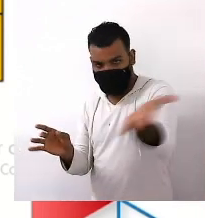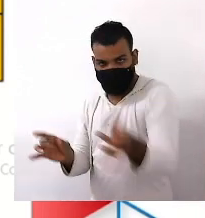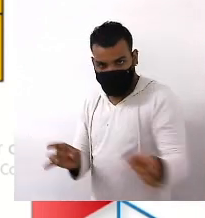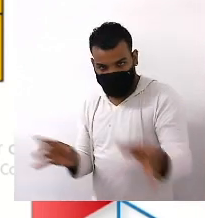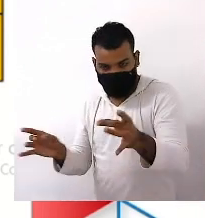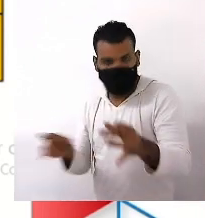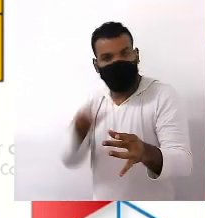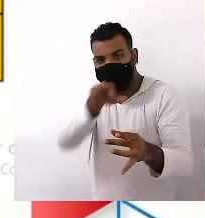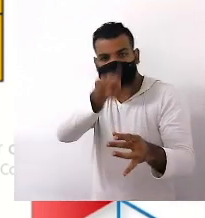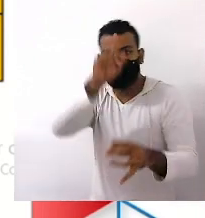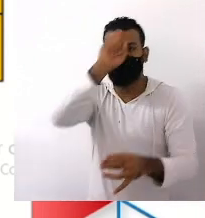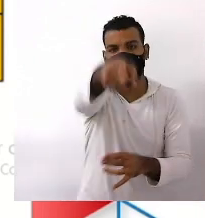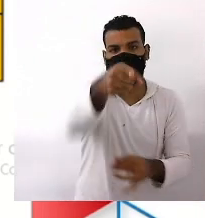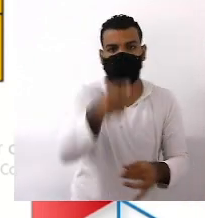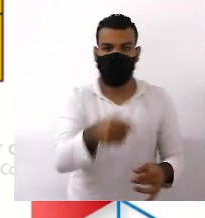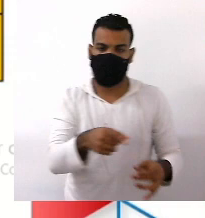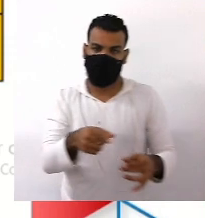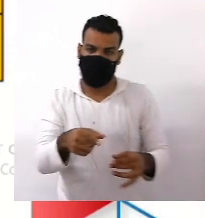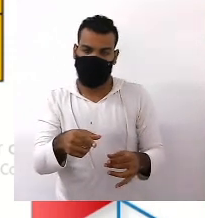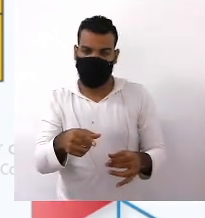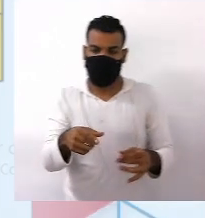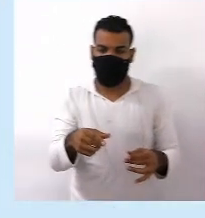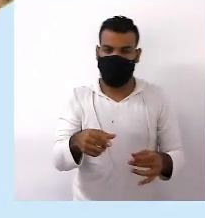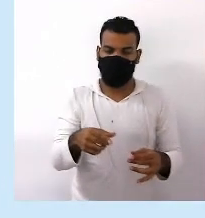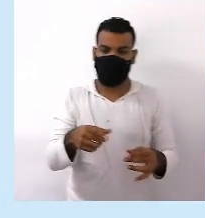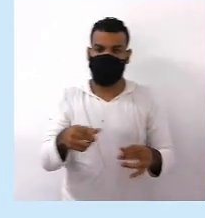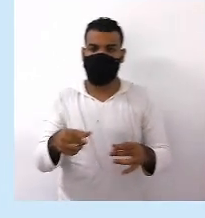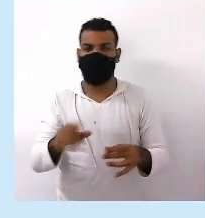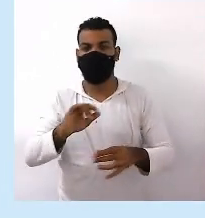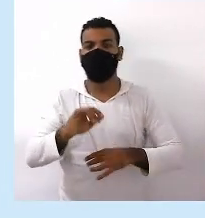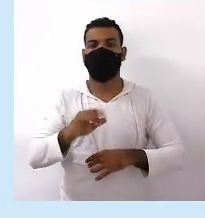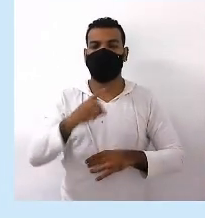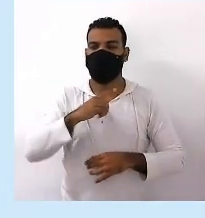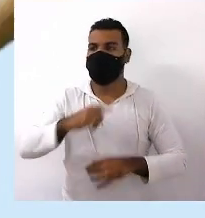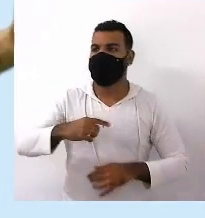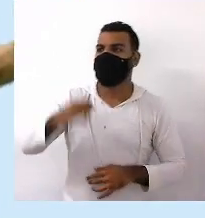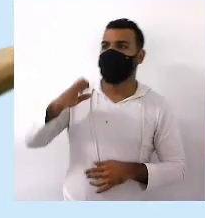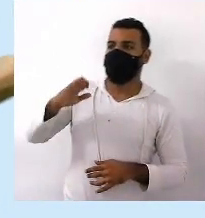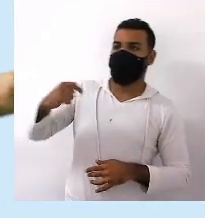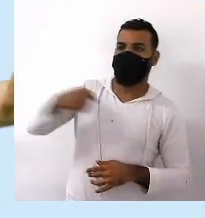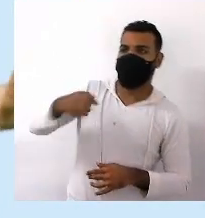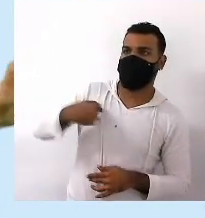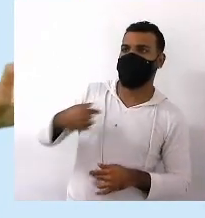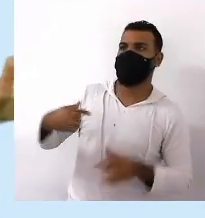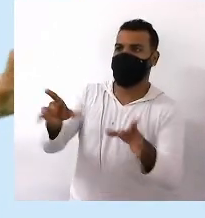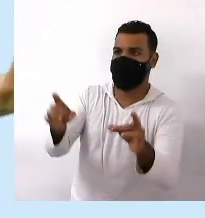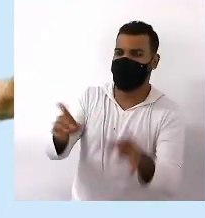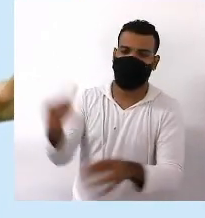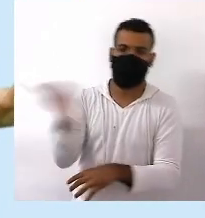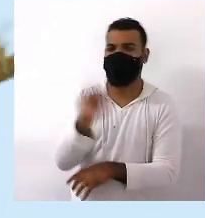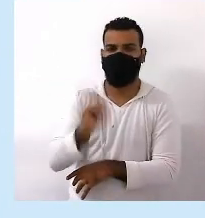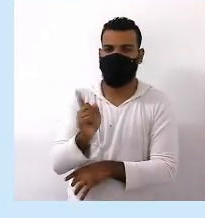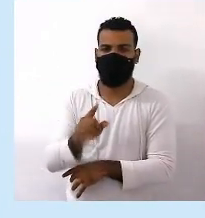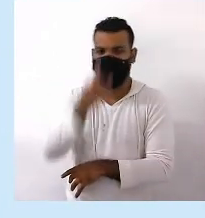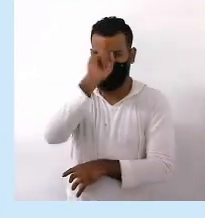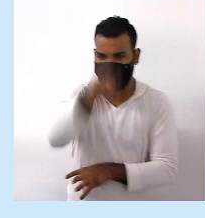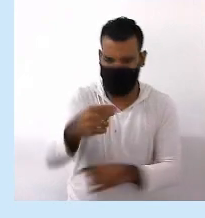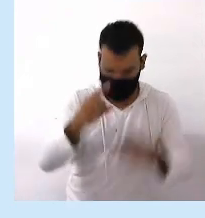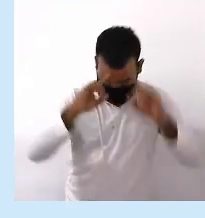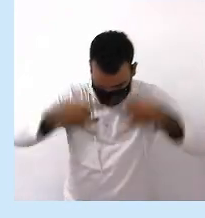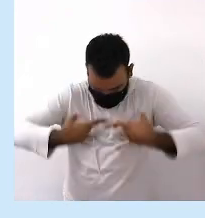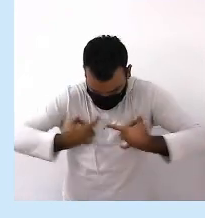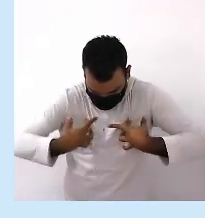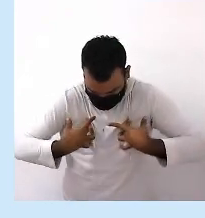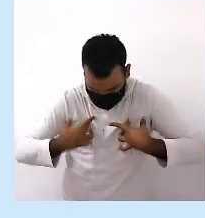ordens Lembrando que no imperativo Não existe a primeira pessoa Porque na lógica da gramática Eu não vou dar uma ordem A mim mesmo